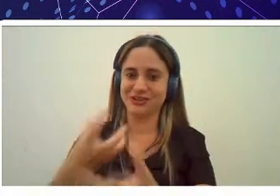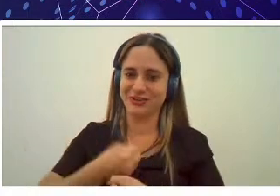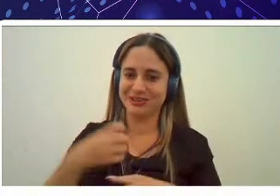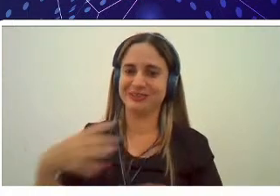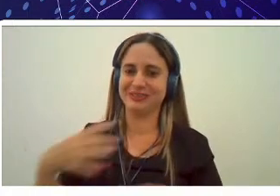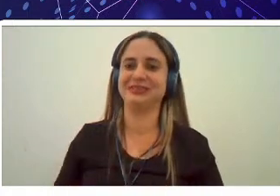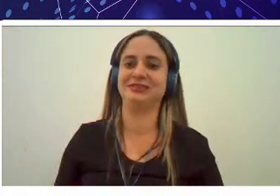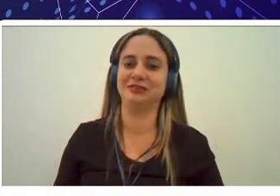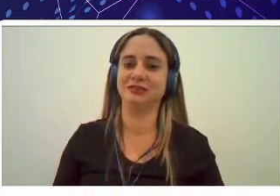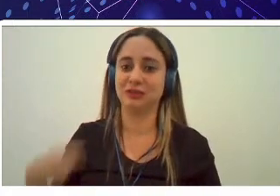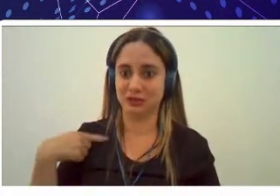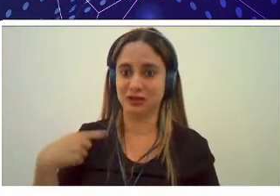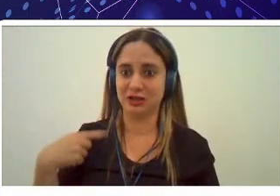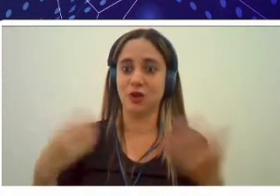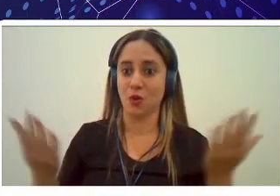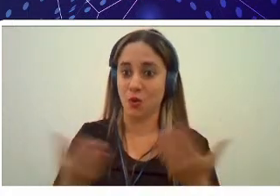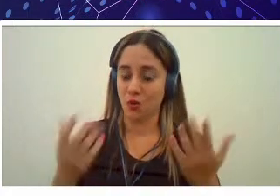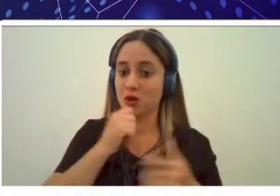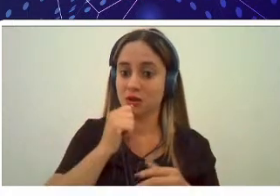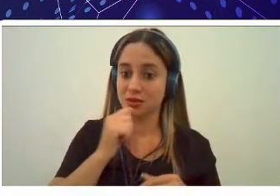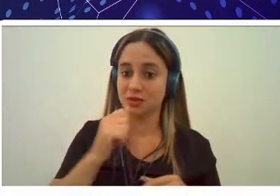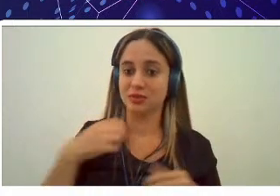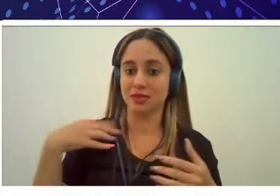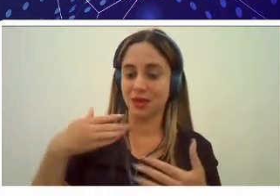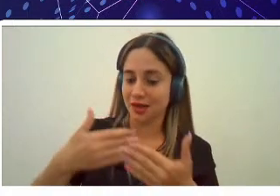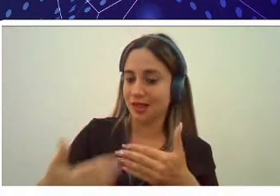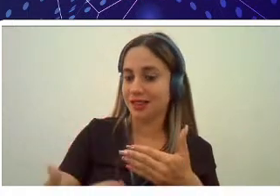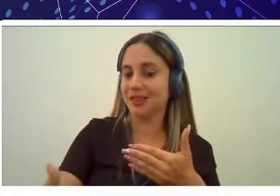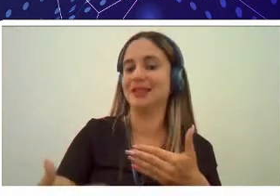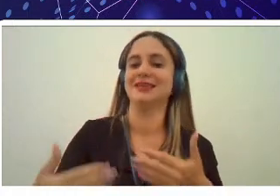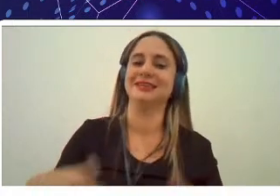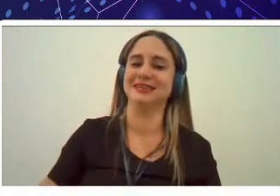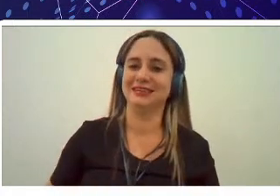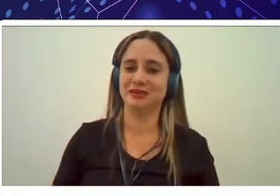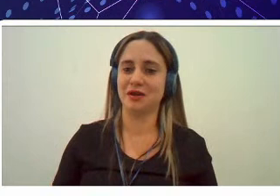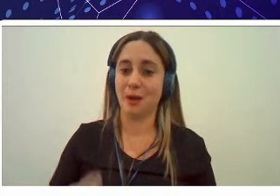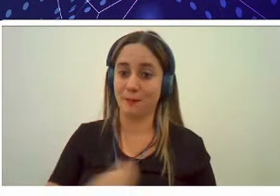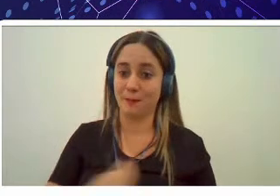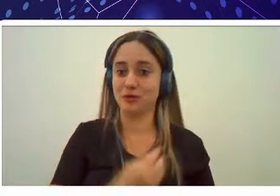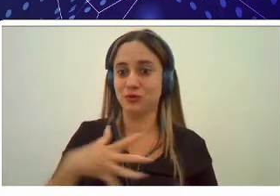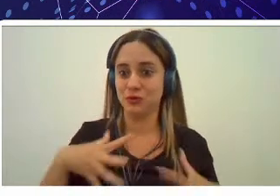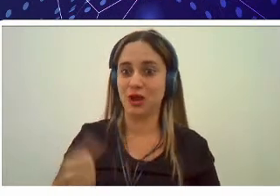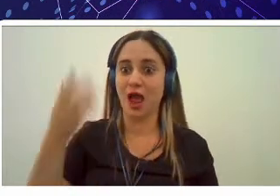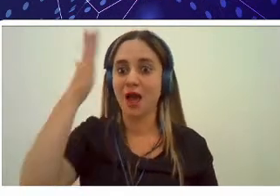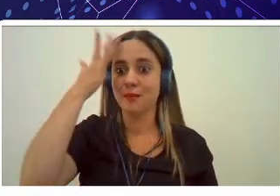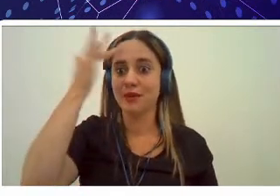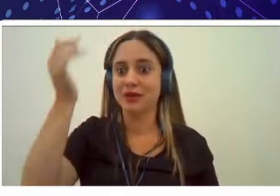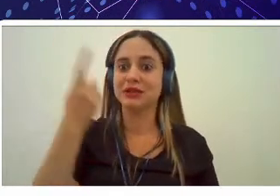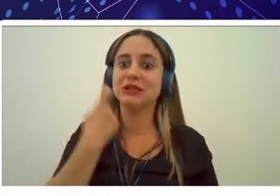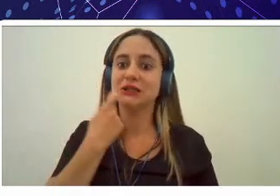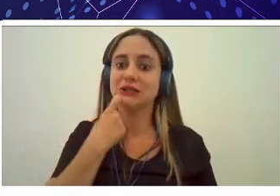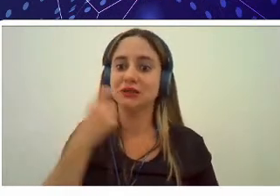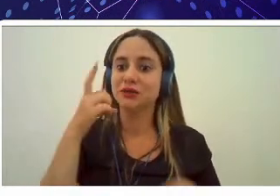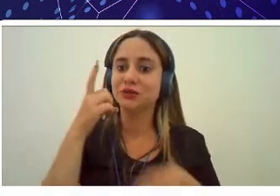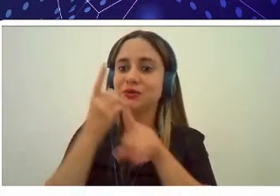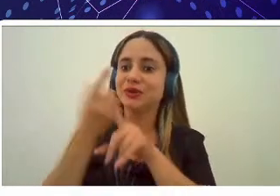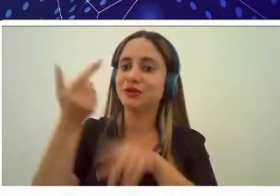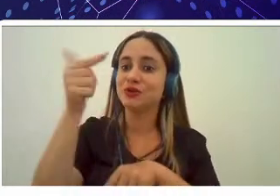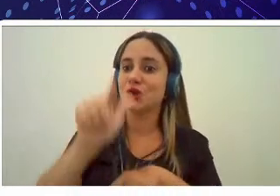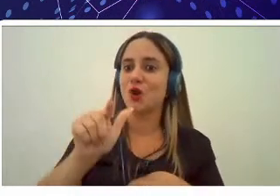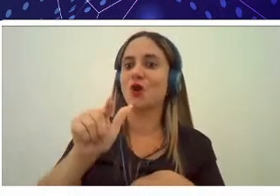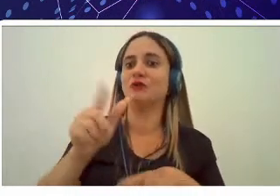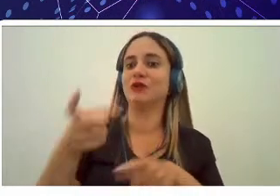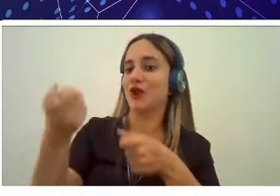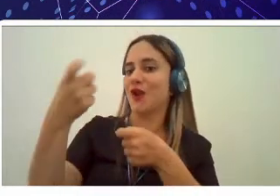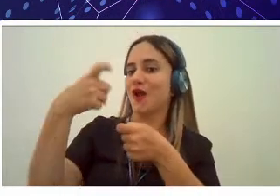algumas atividades programadas no dia de hoje participem de tudo amanhã sexta-feira eu me encontrarei novamente com vocês